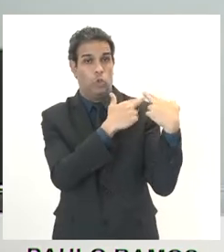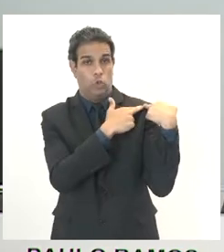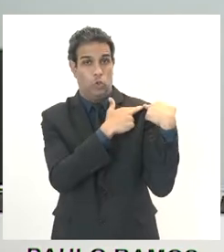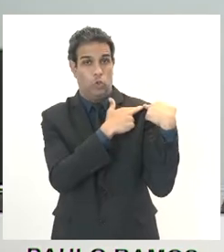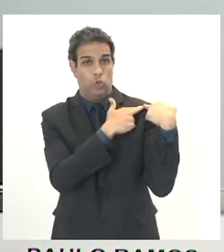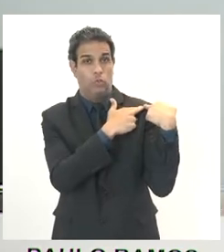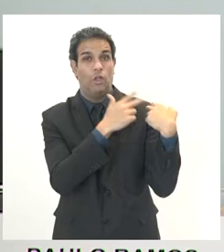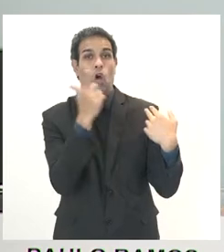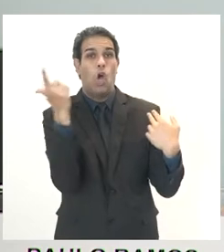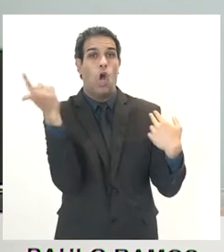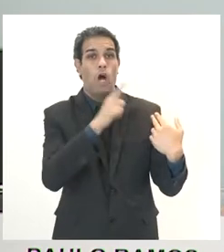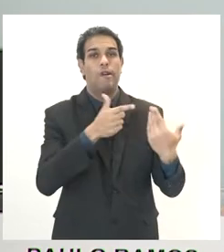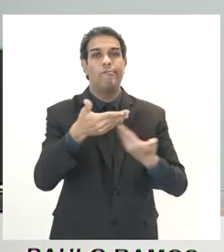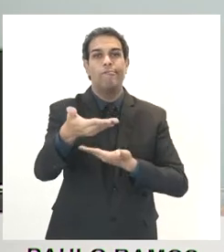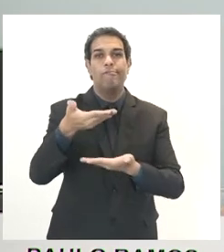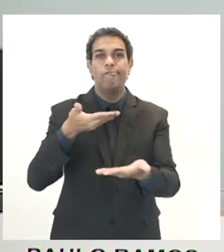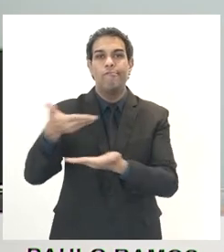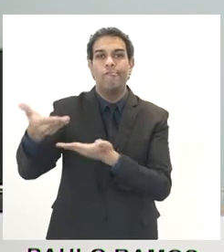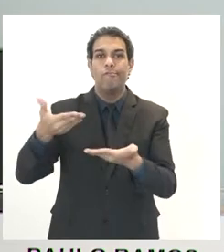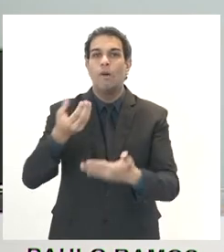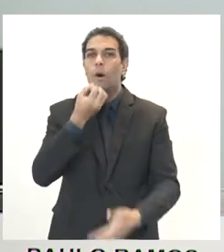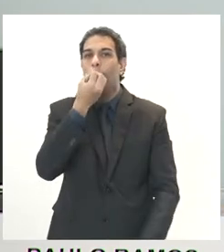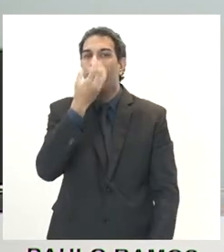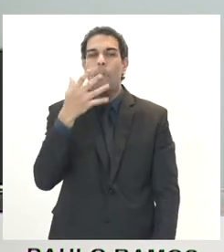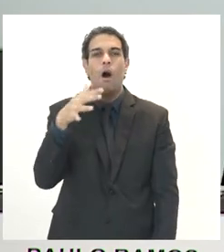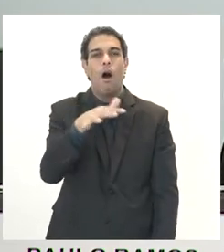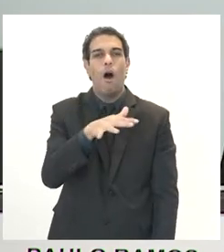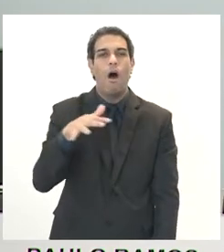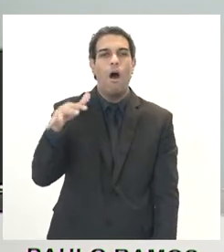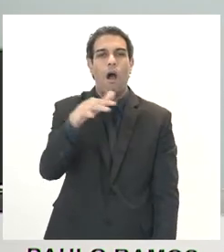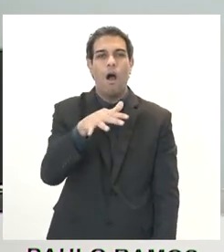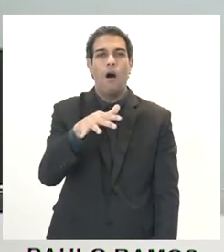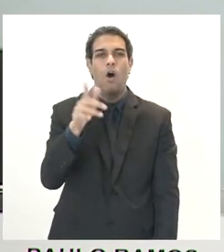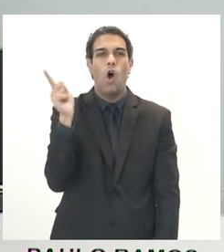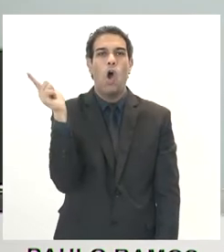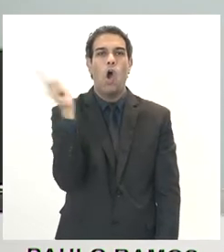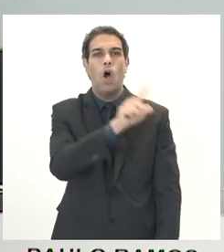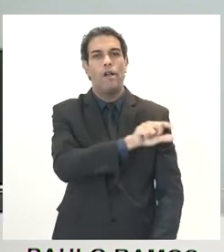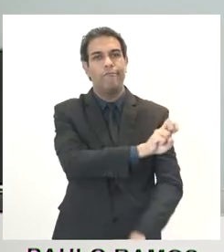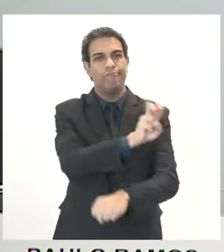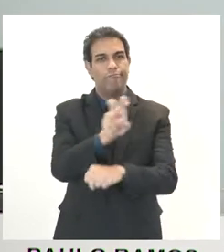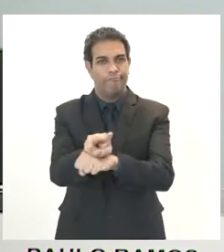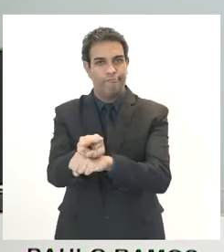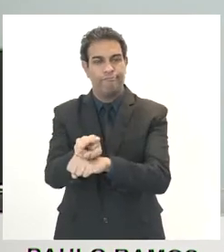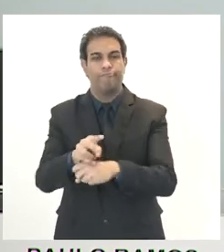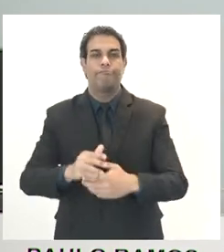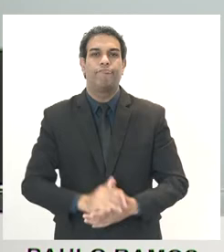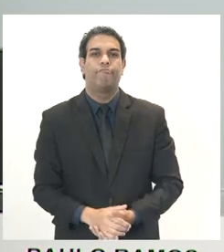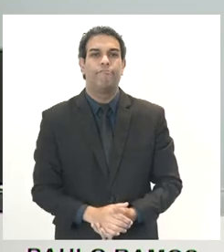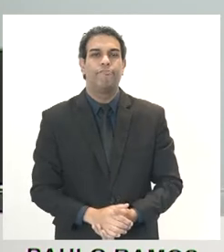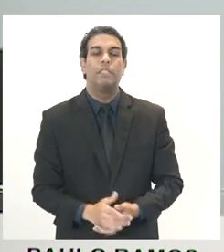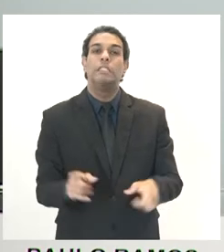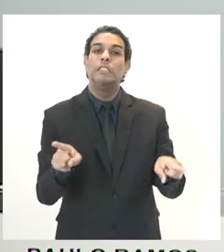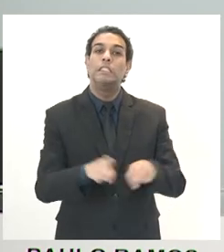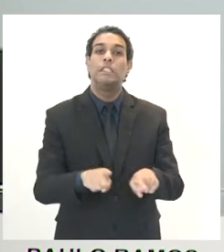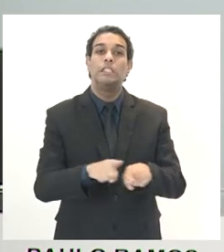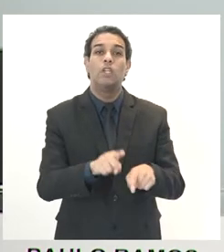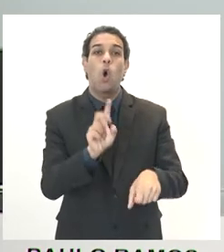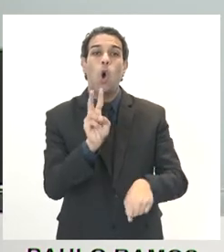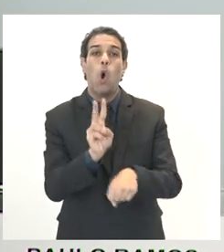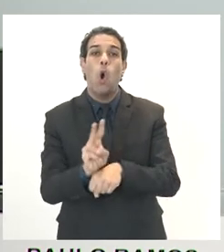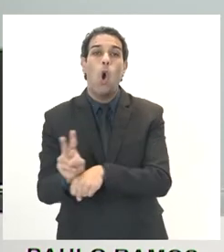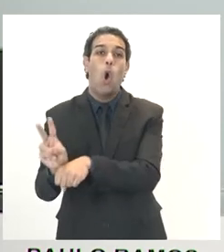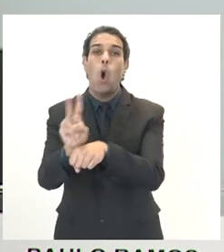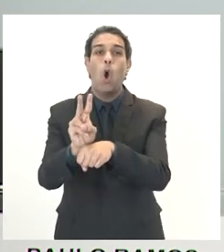de prestar bons serviços públicos na área para a qual se habilitou, ele também é um fiscal da